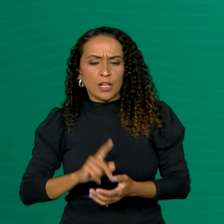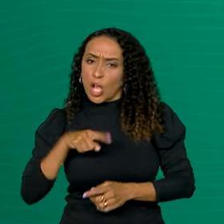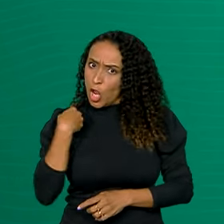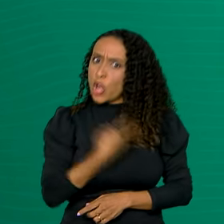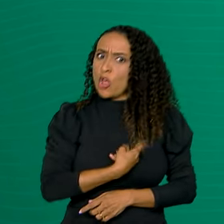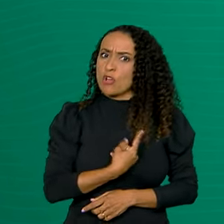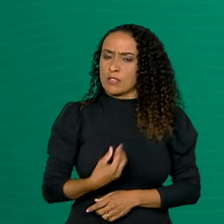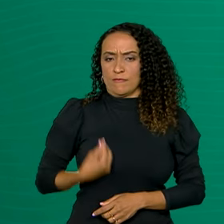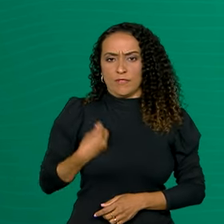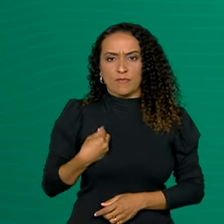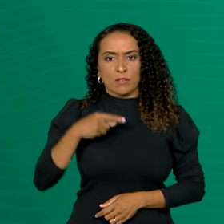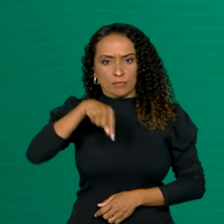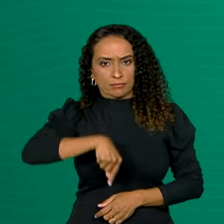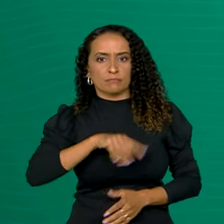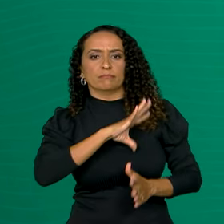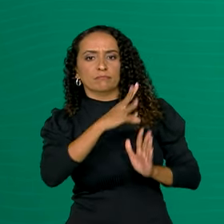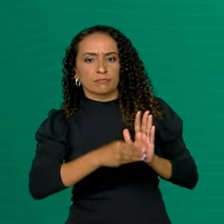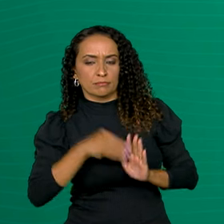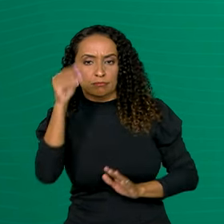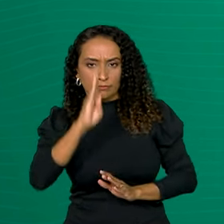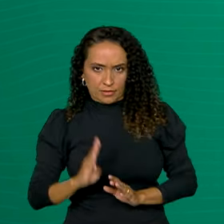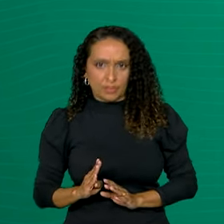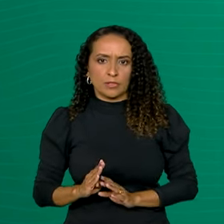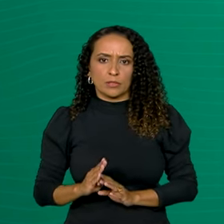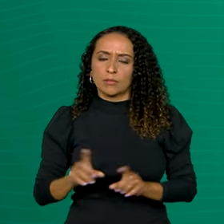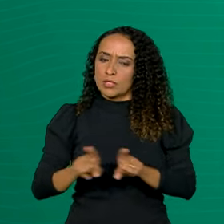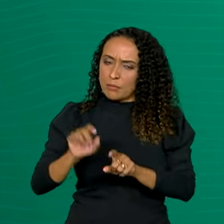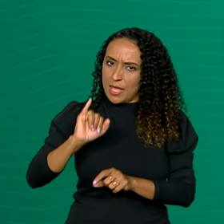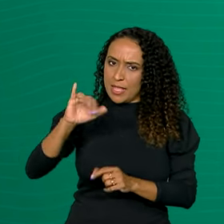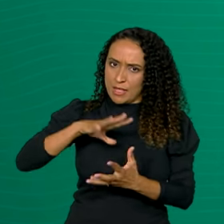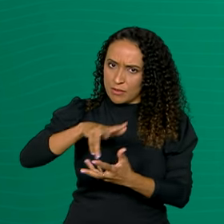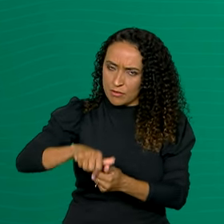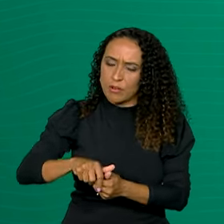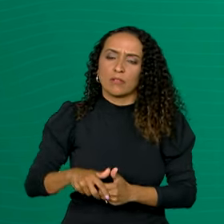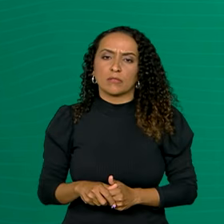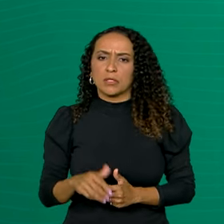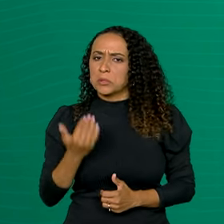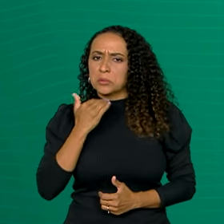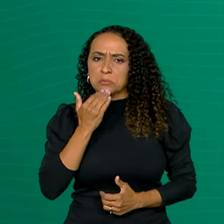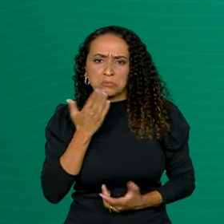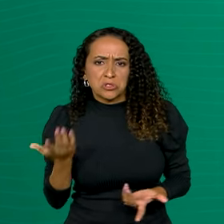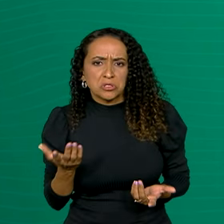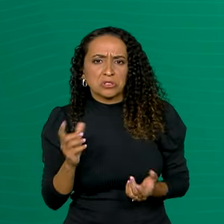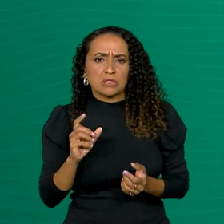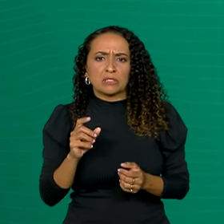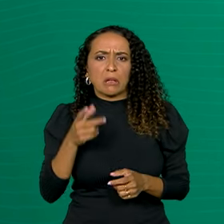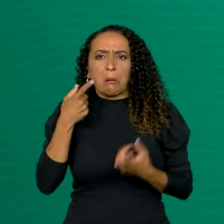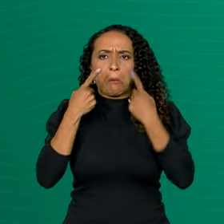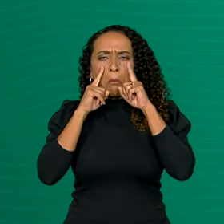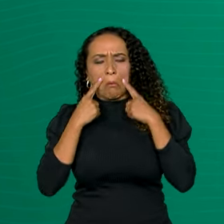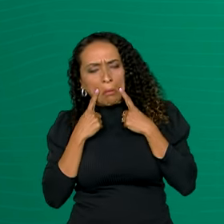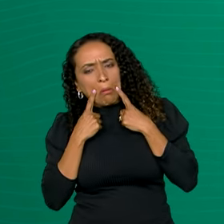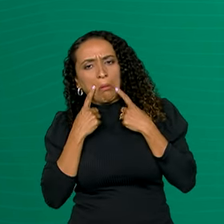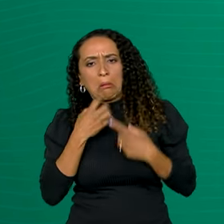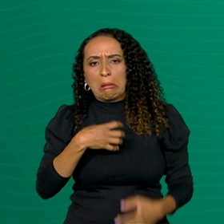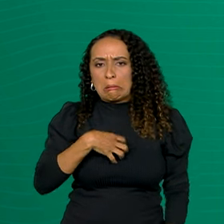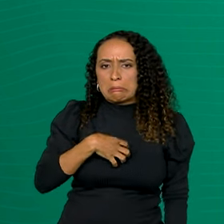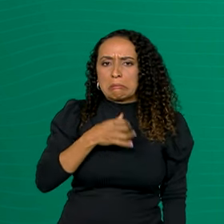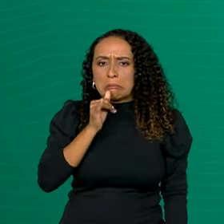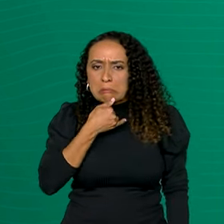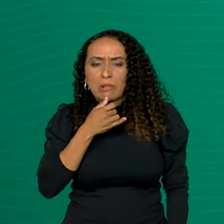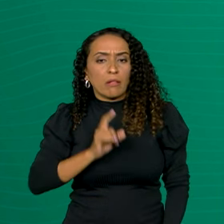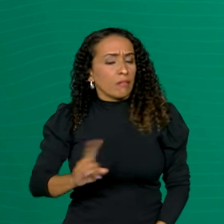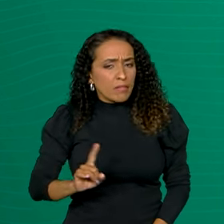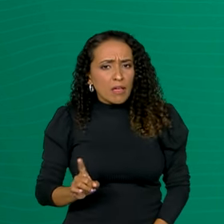vivemos na Amazônia brasileira, na Amazônia internacional. Não adianta a gente ficar chorando, lamentando. Temos que